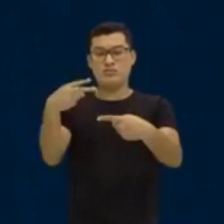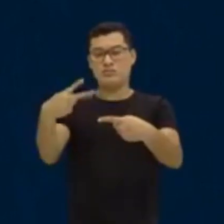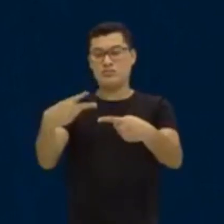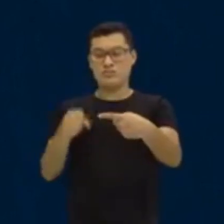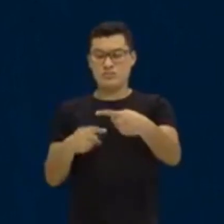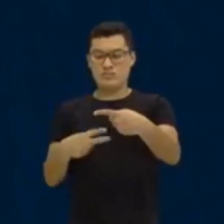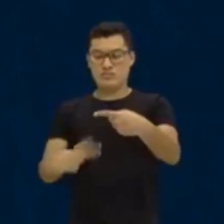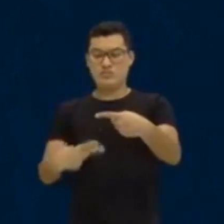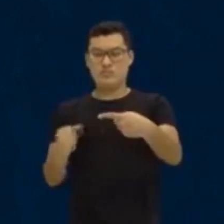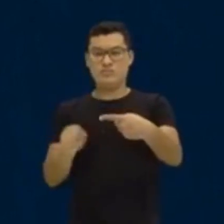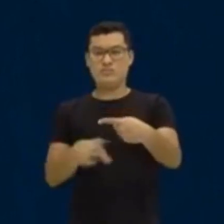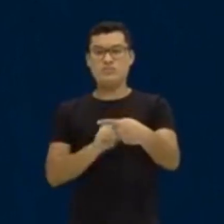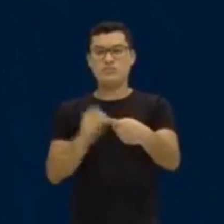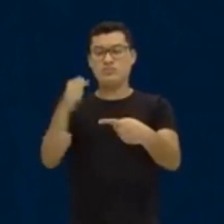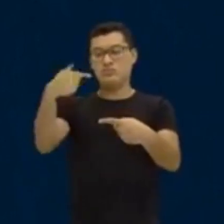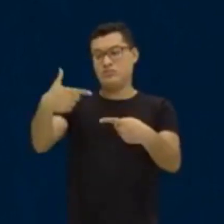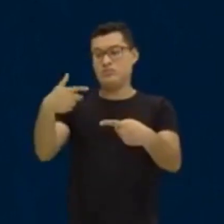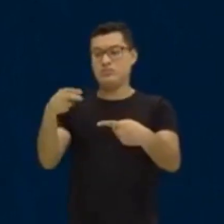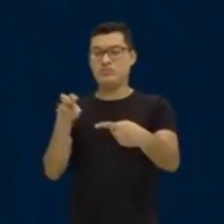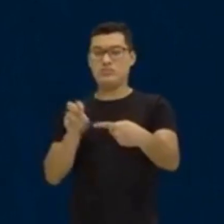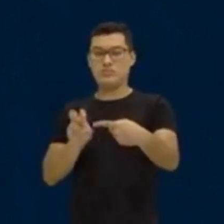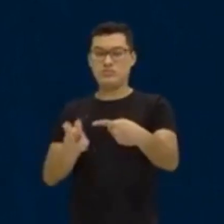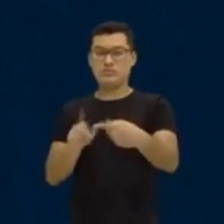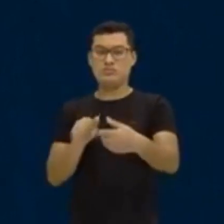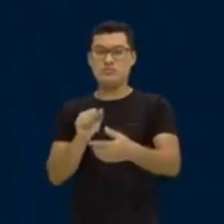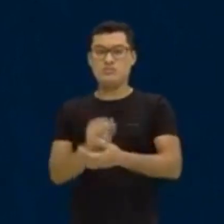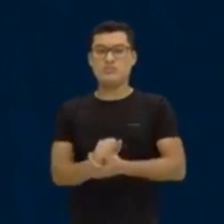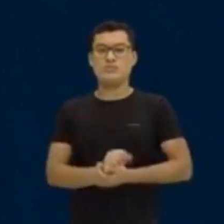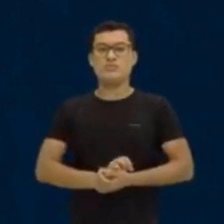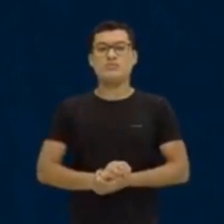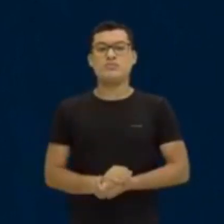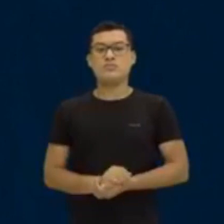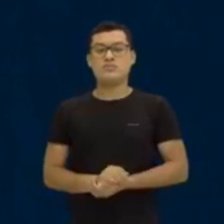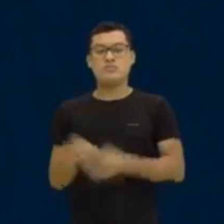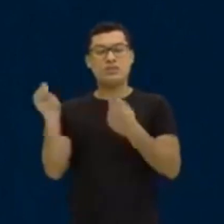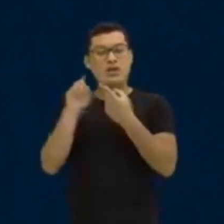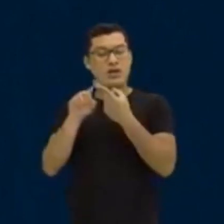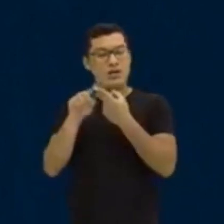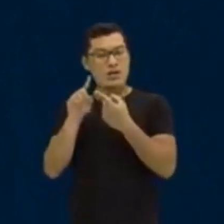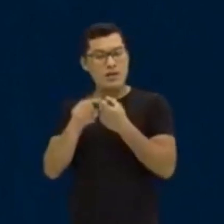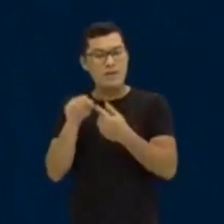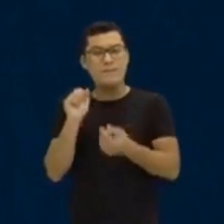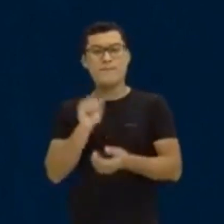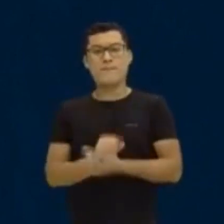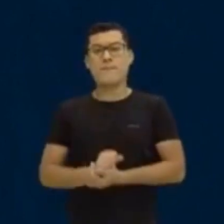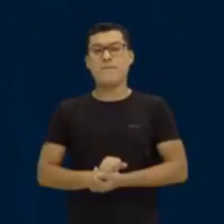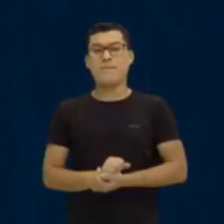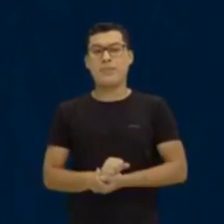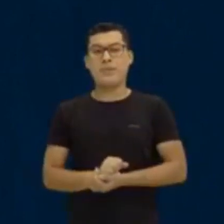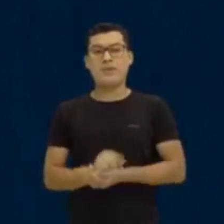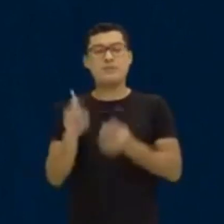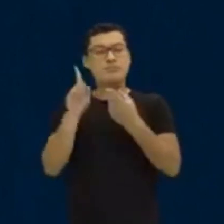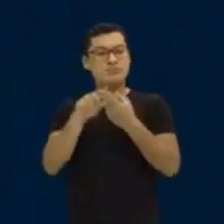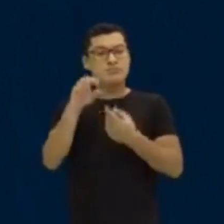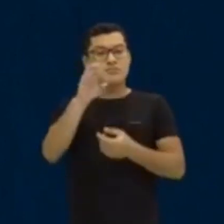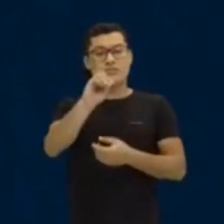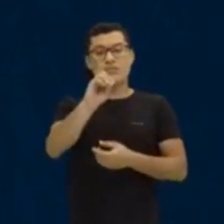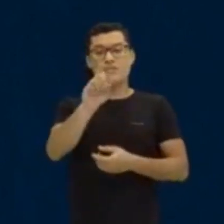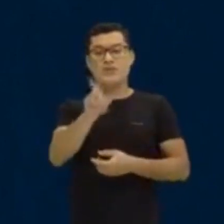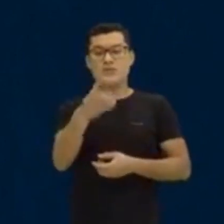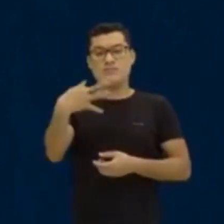2 quintos. Ou seja, 0,4 é a mesma coisa que 4 décimos, que é a mesma coisa que